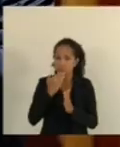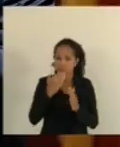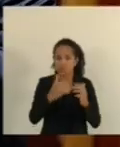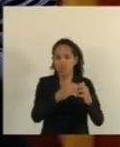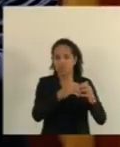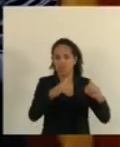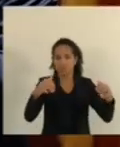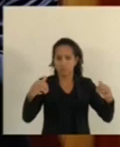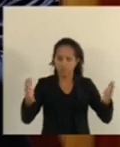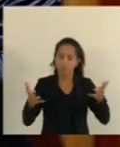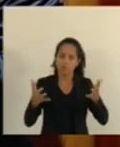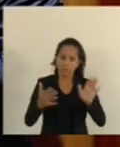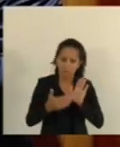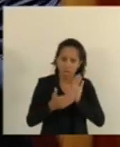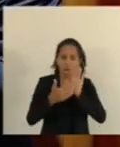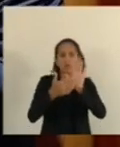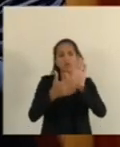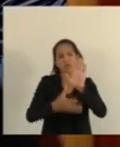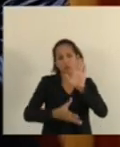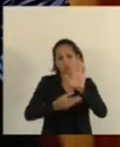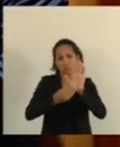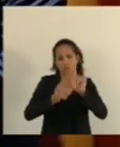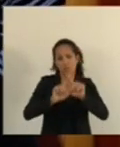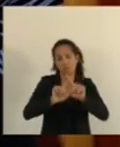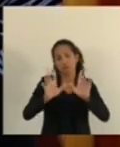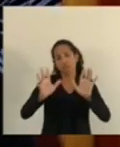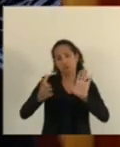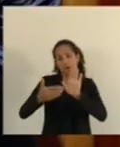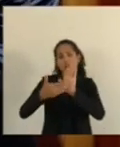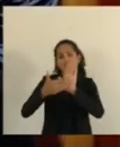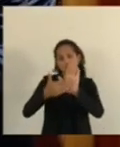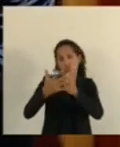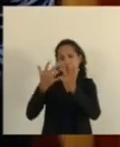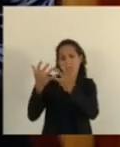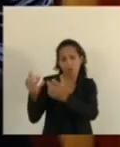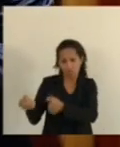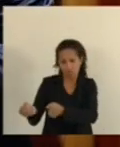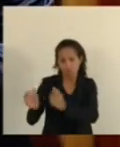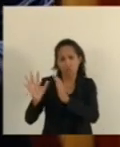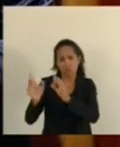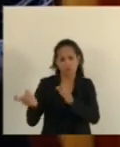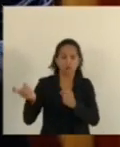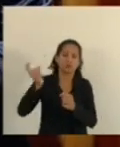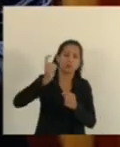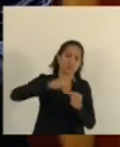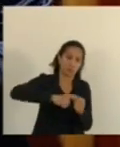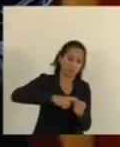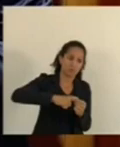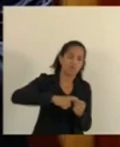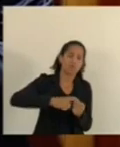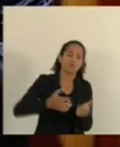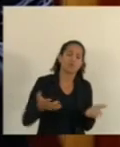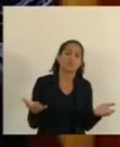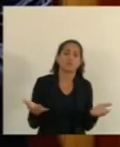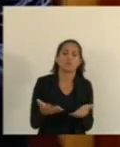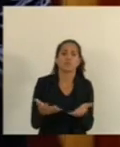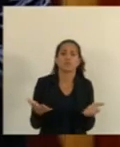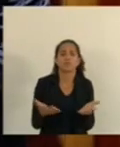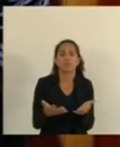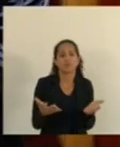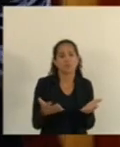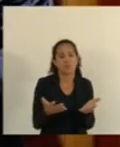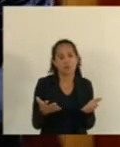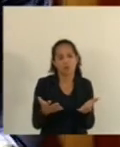Porque eu queria apresentar a emenda Como a emenda foi apresentada E acatada Então Eu devolvo então Nesse momento O que se